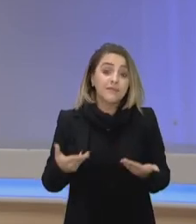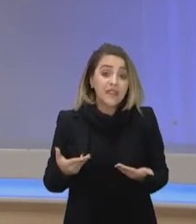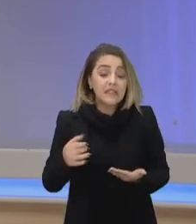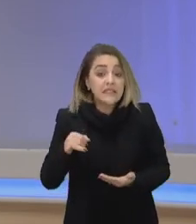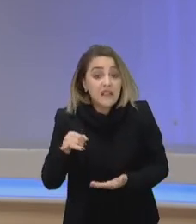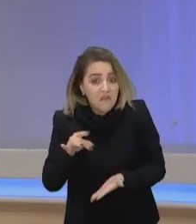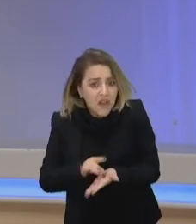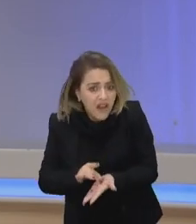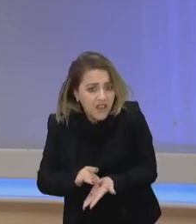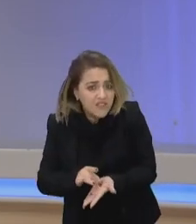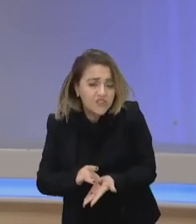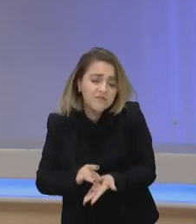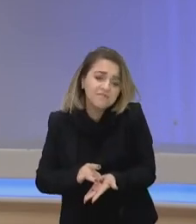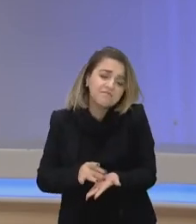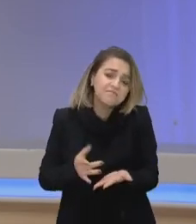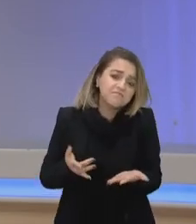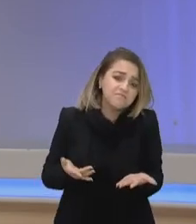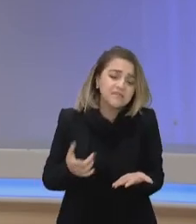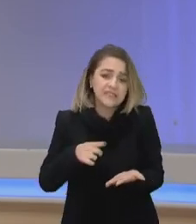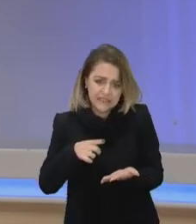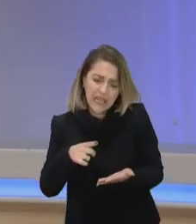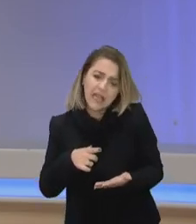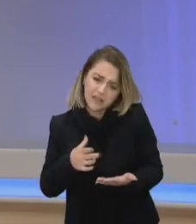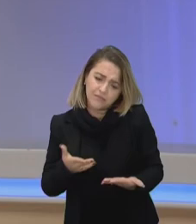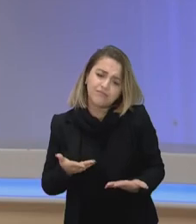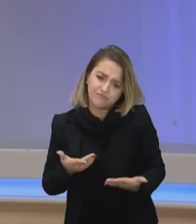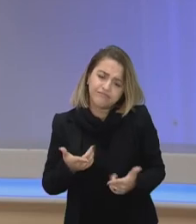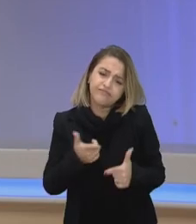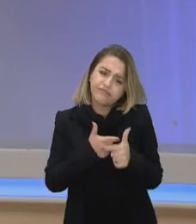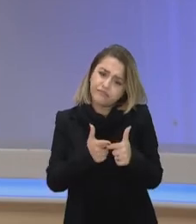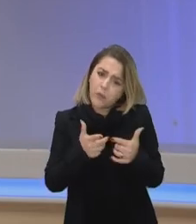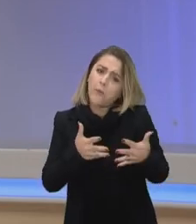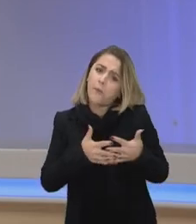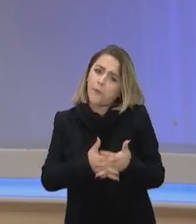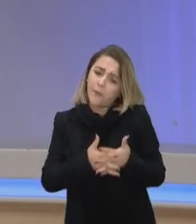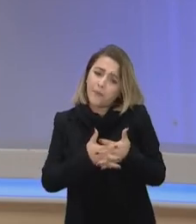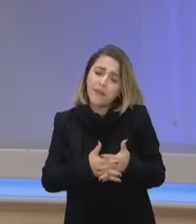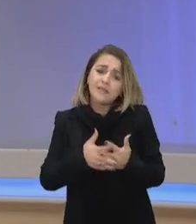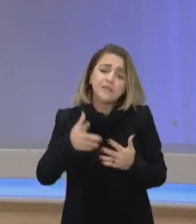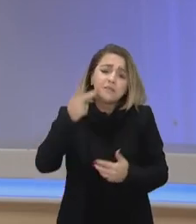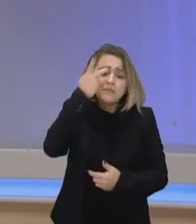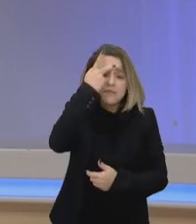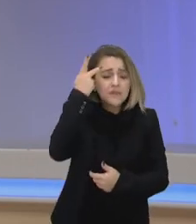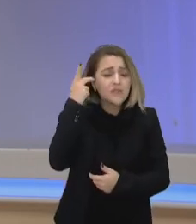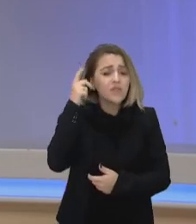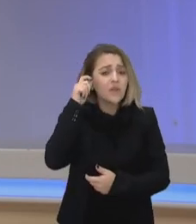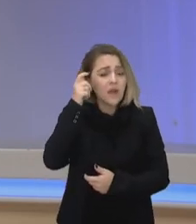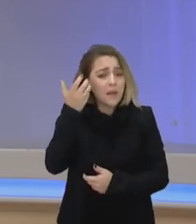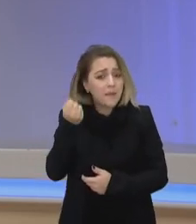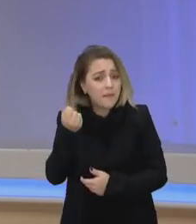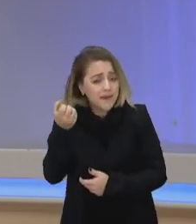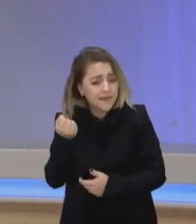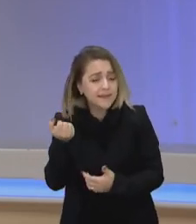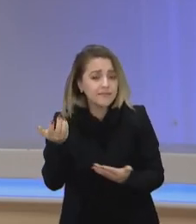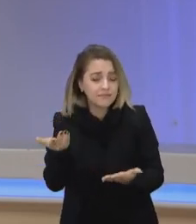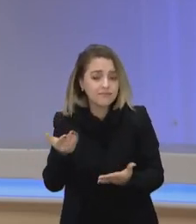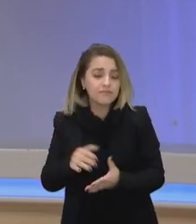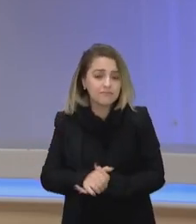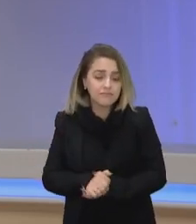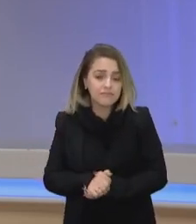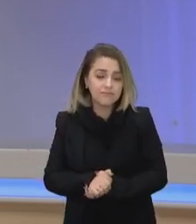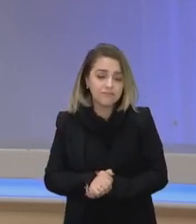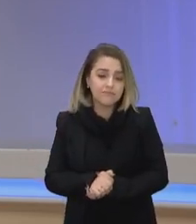verdade, então existe aí um problema, né? As pessoas brancas, elas são,